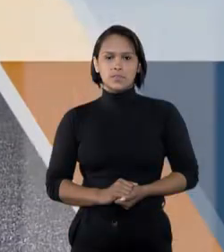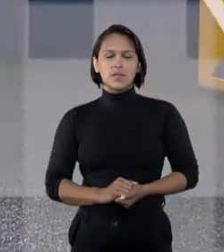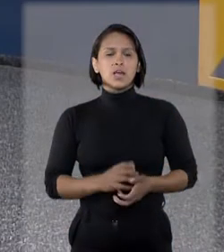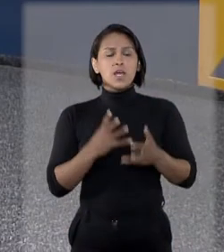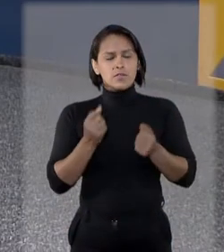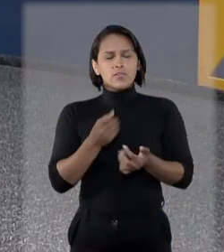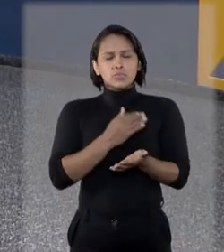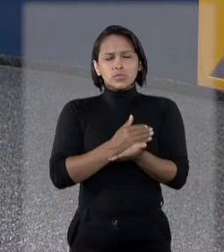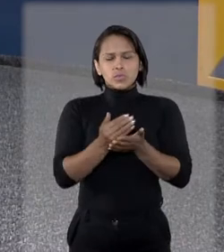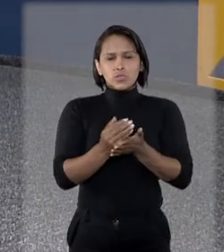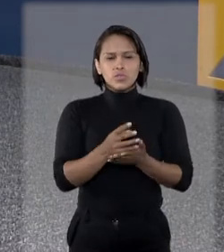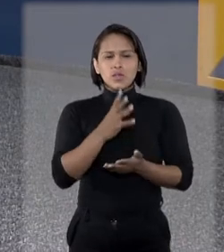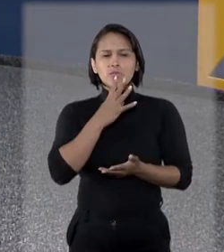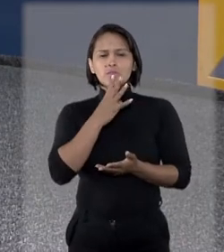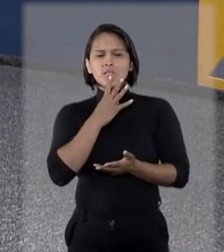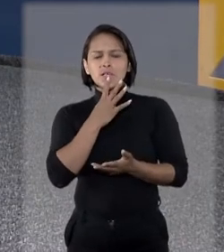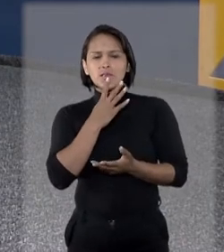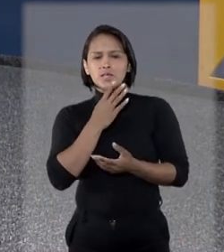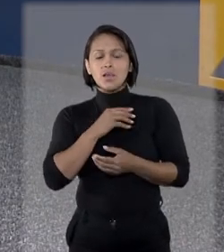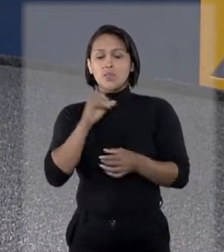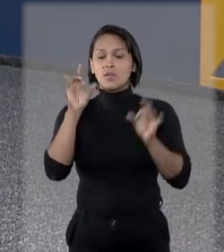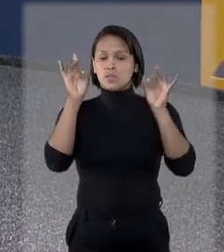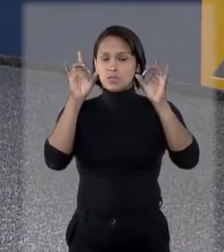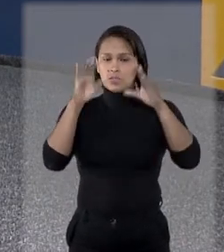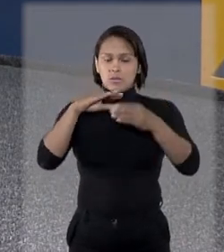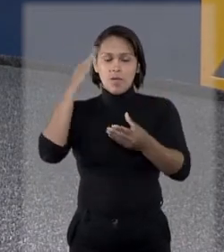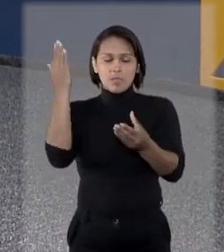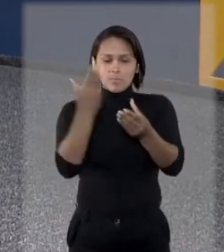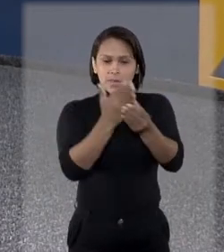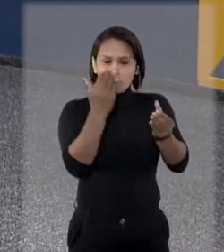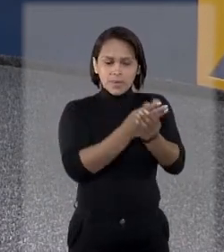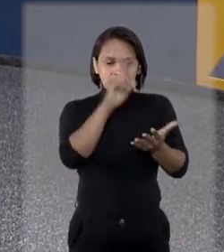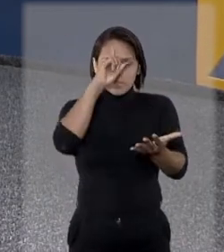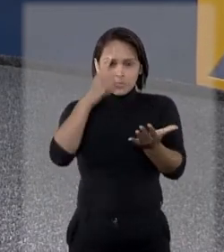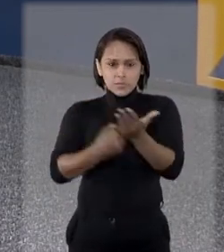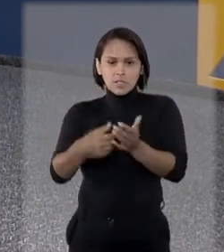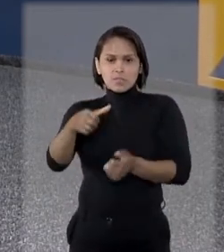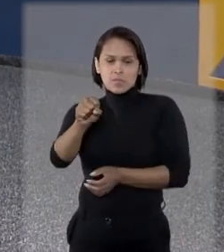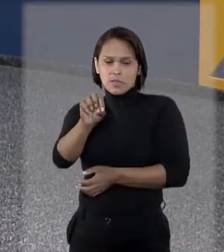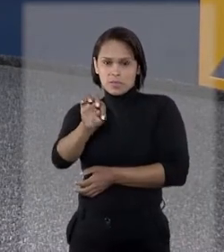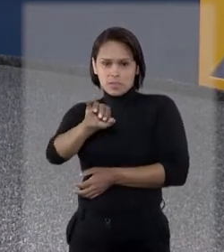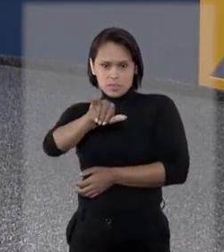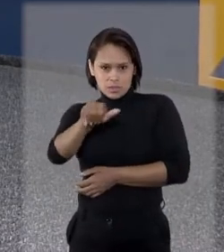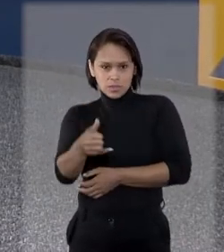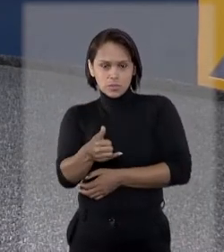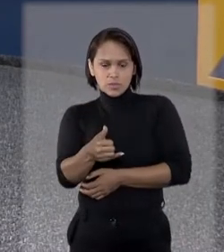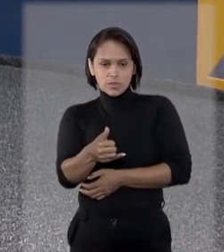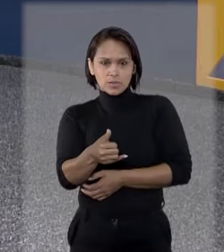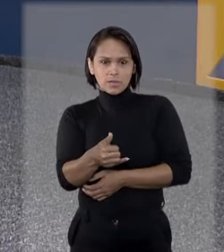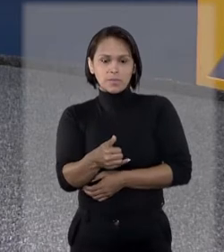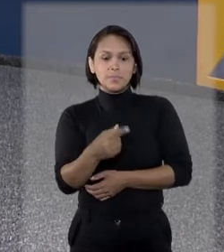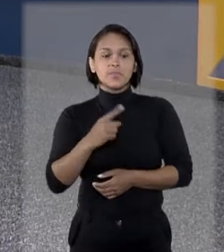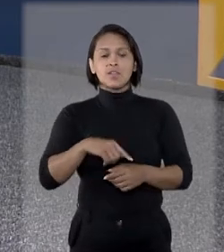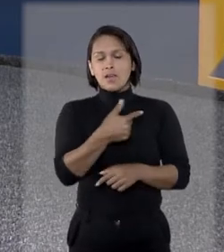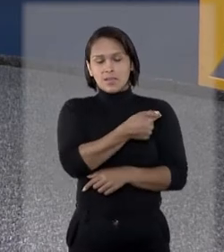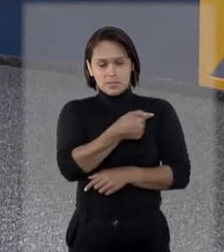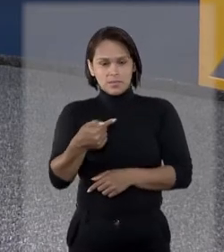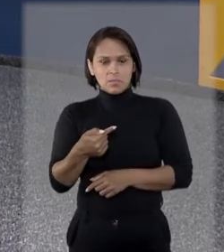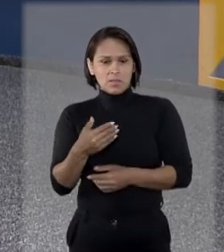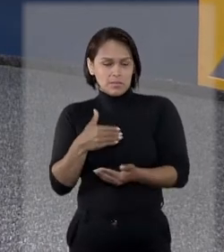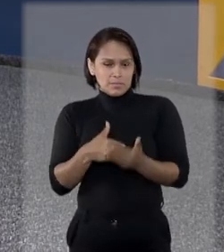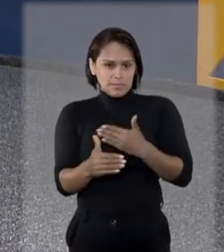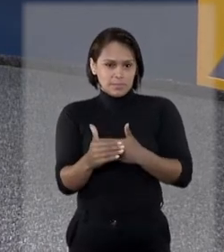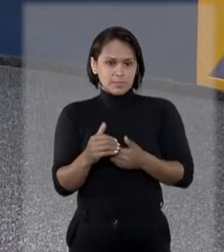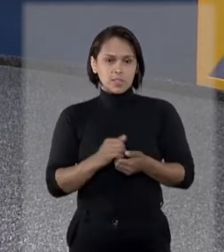Vamos continuar conhecendo algumas das principais decisões tomadas pelo Superior Tribunal de Justiça na última